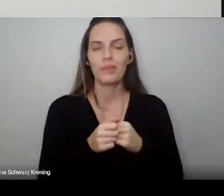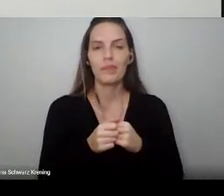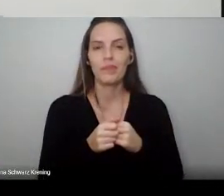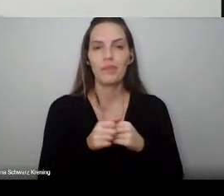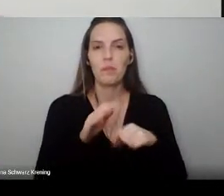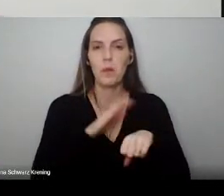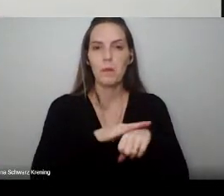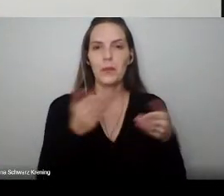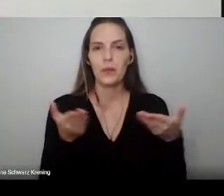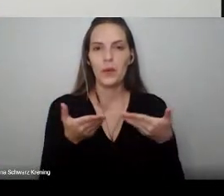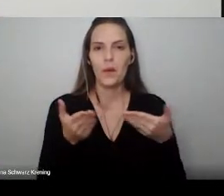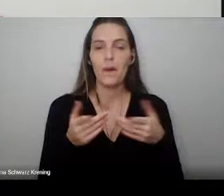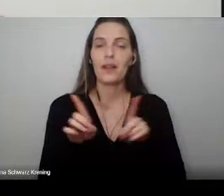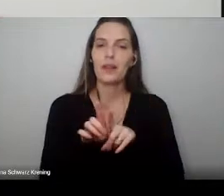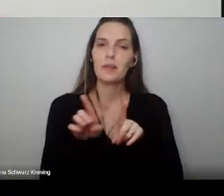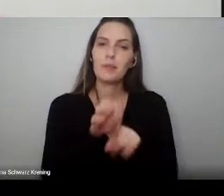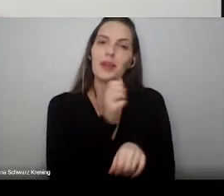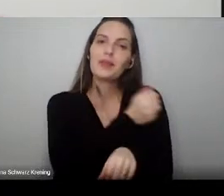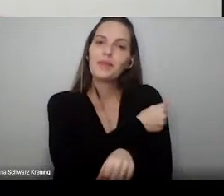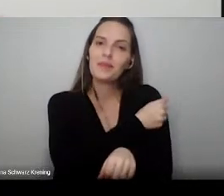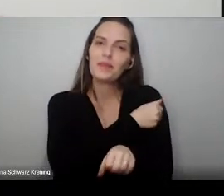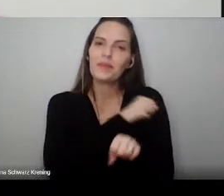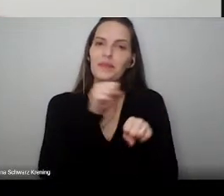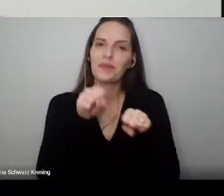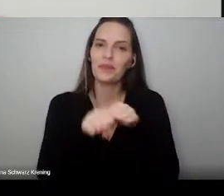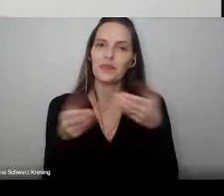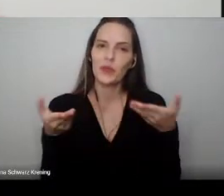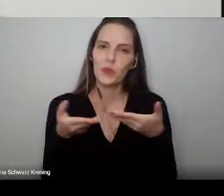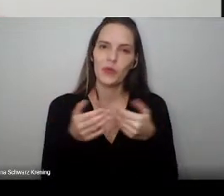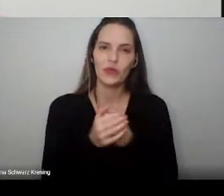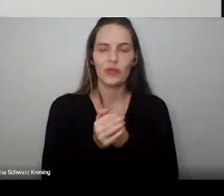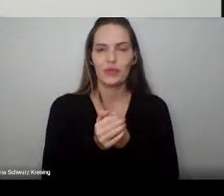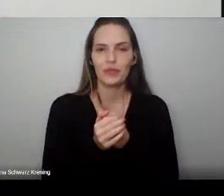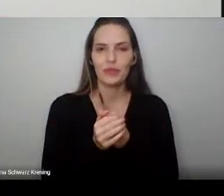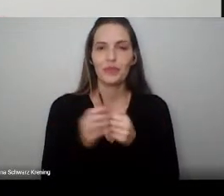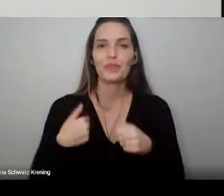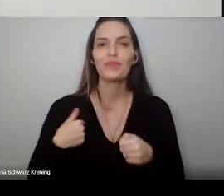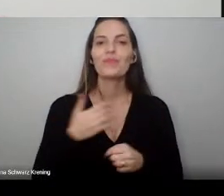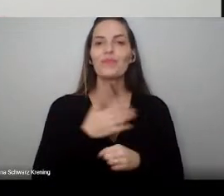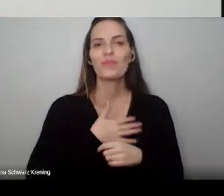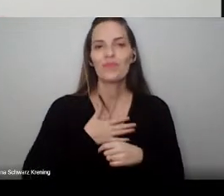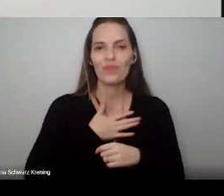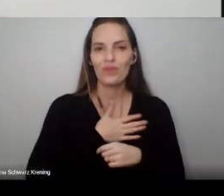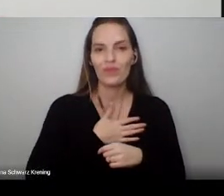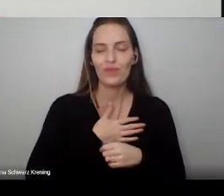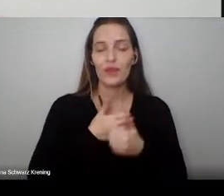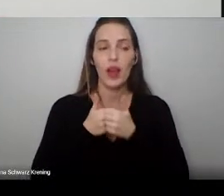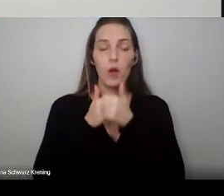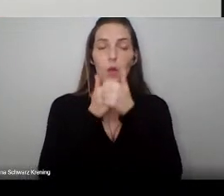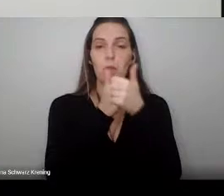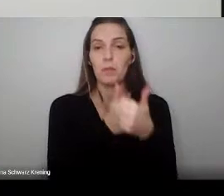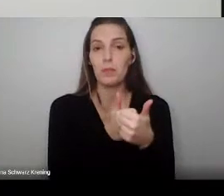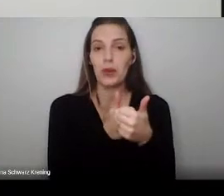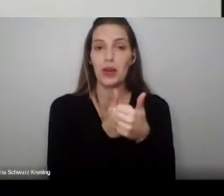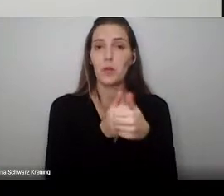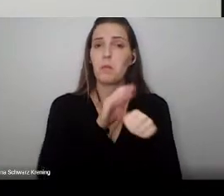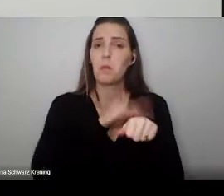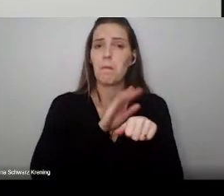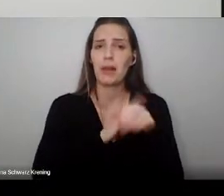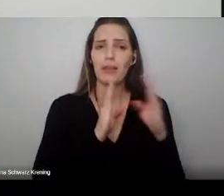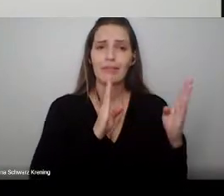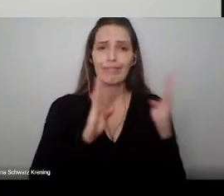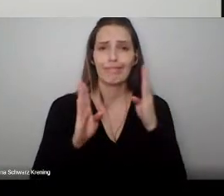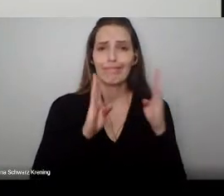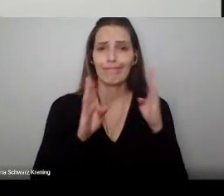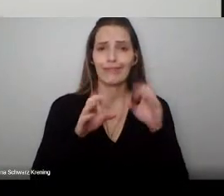prezados formandos. É com grande satisfação que acompanho hoje o término de uma importante etapa na formação desse